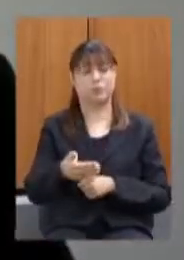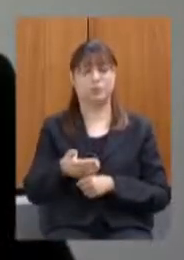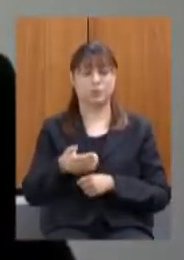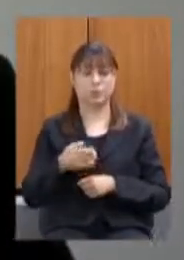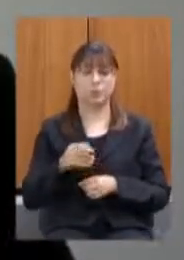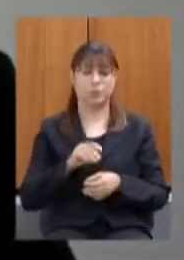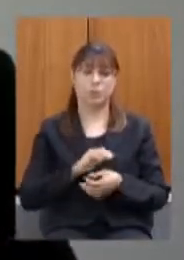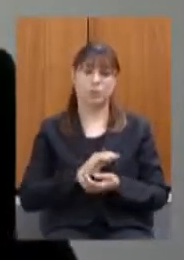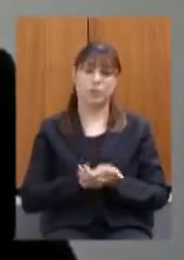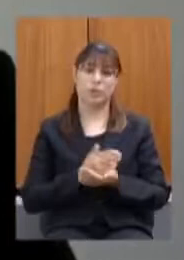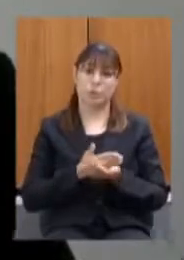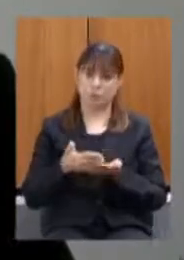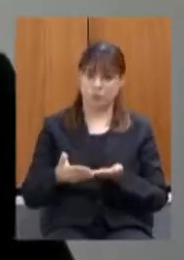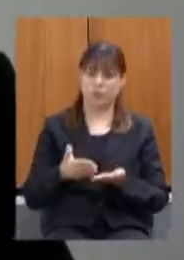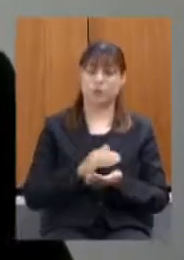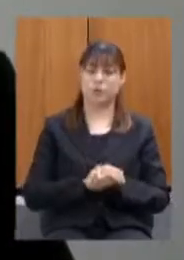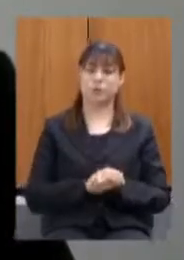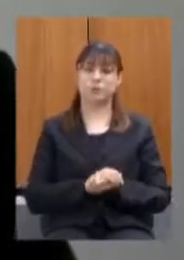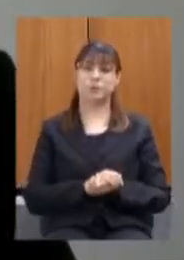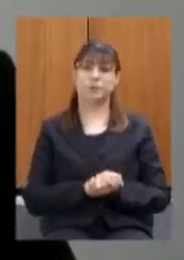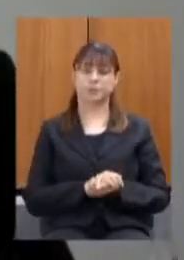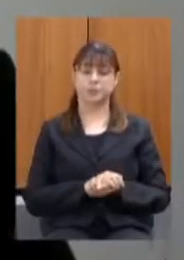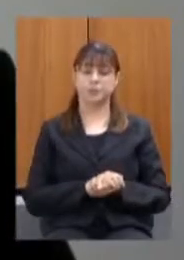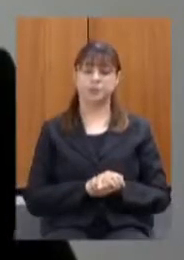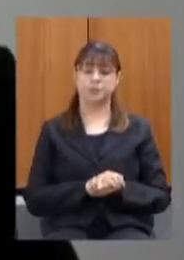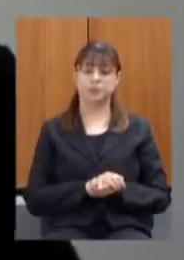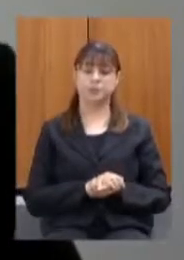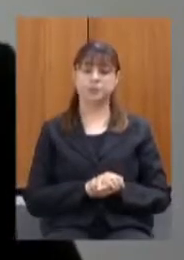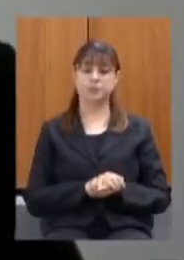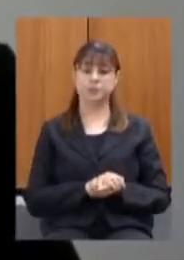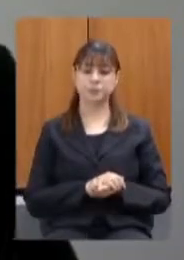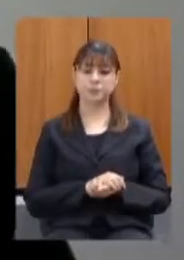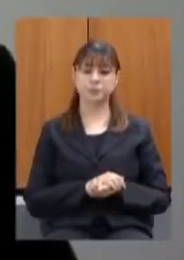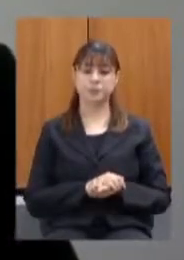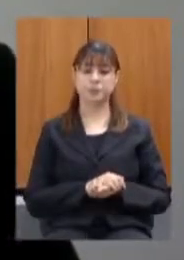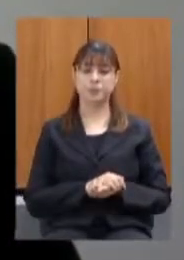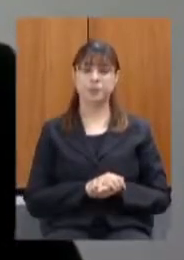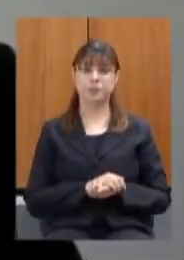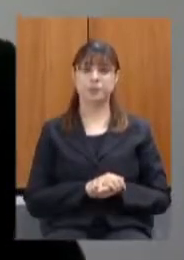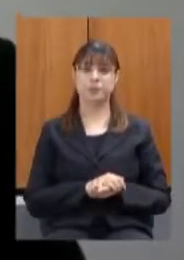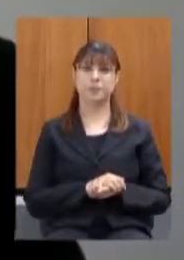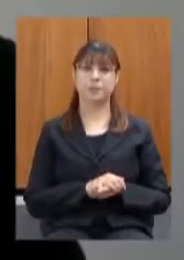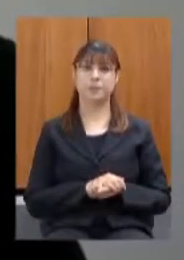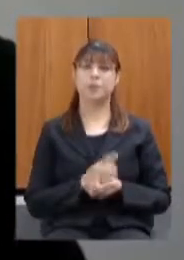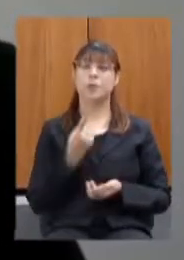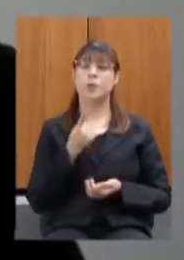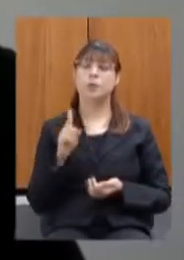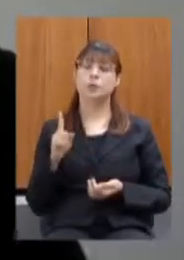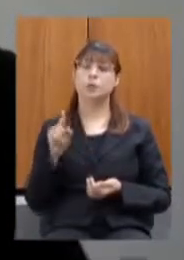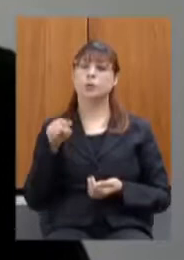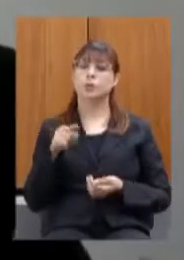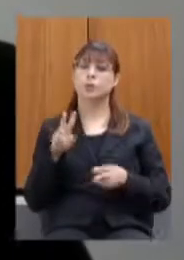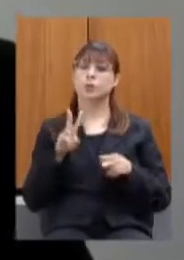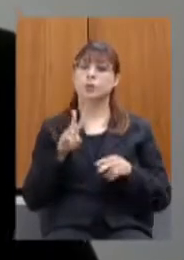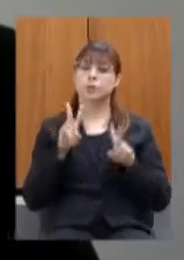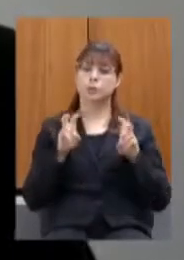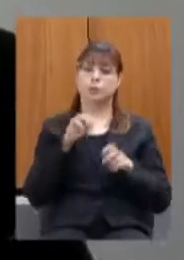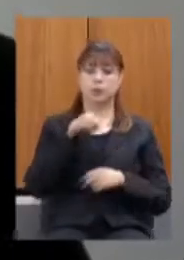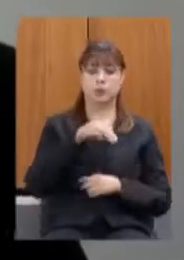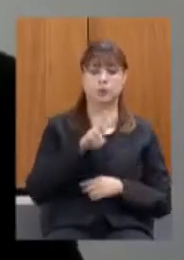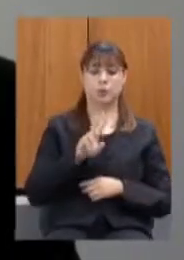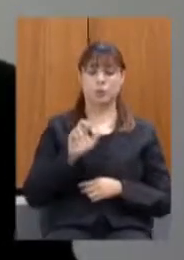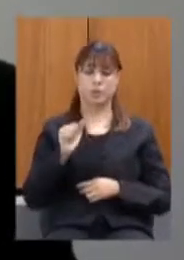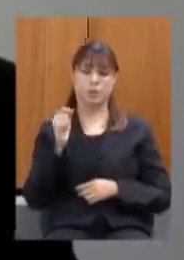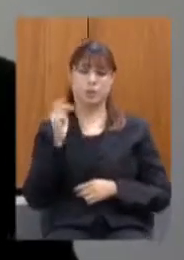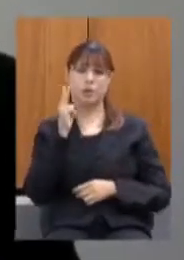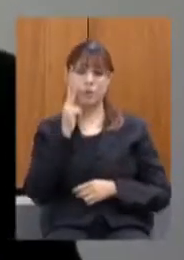que haveria se não tivesse existido a entrada esse é o primeiro ponto essa é a questão por último a questão do MVA do